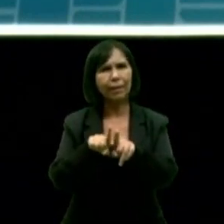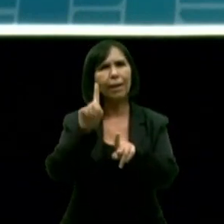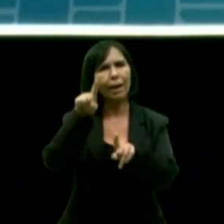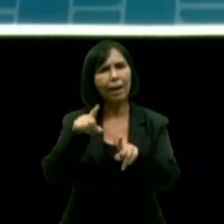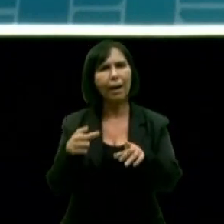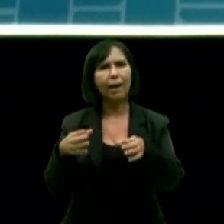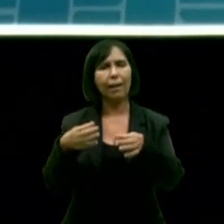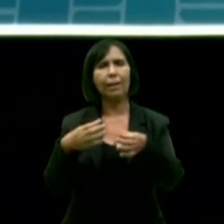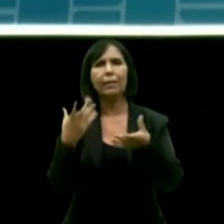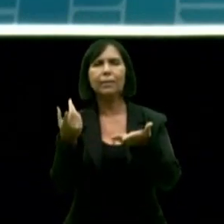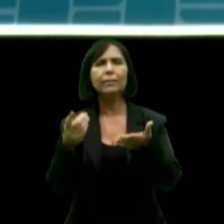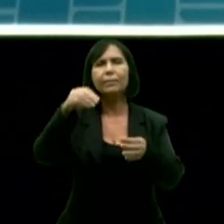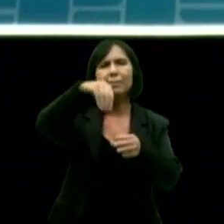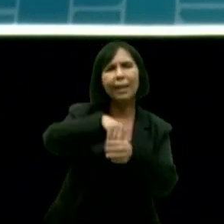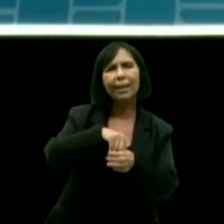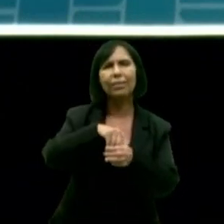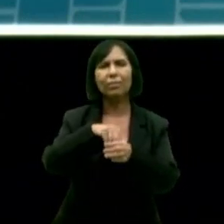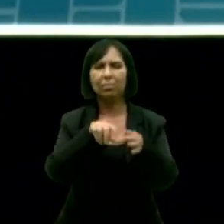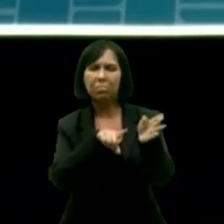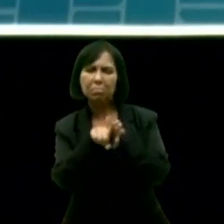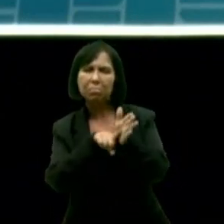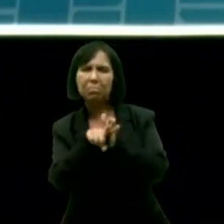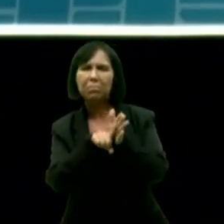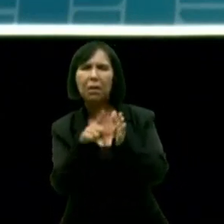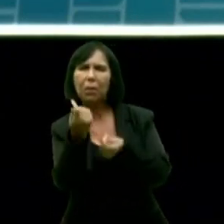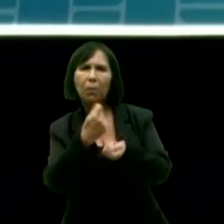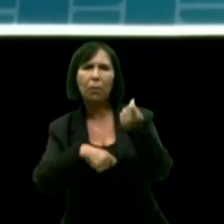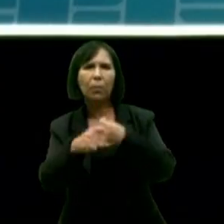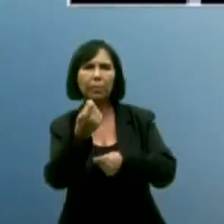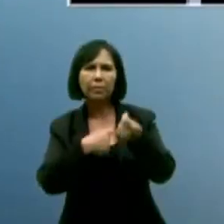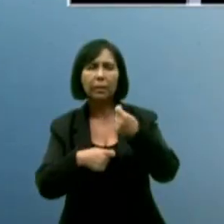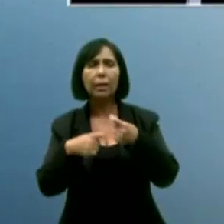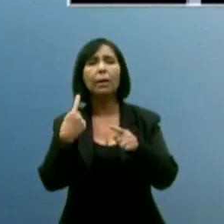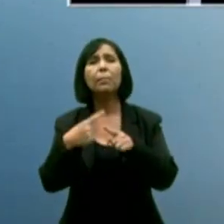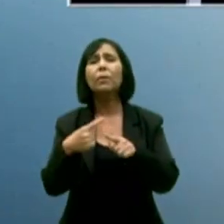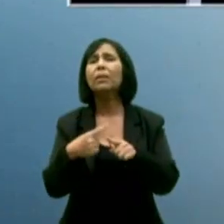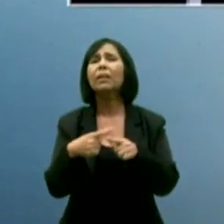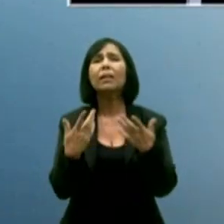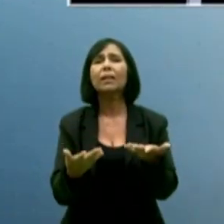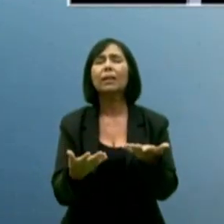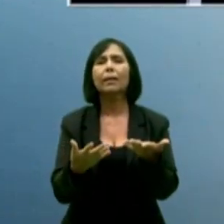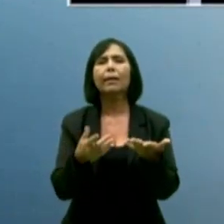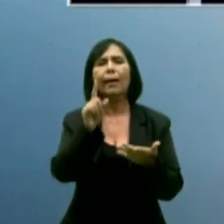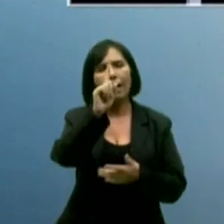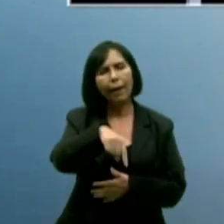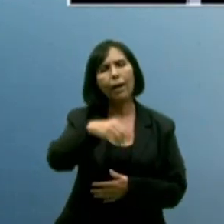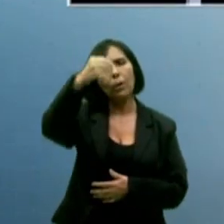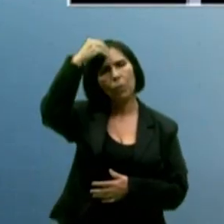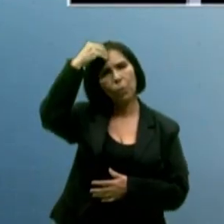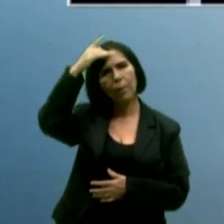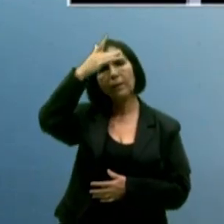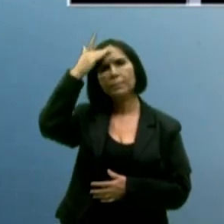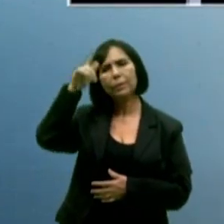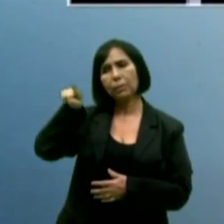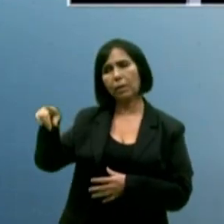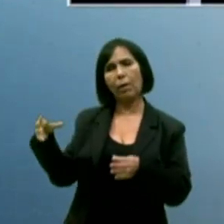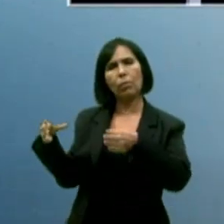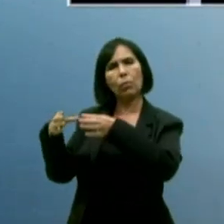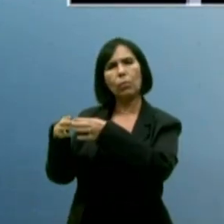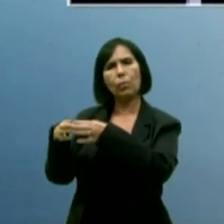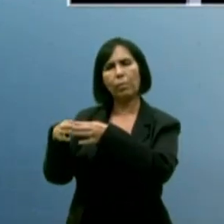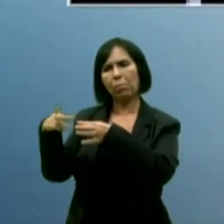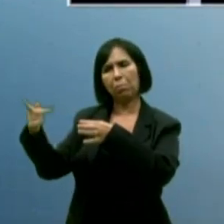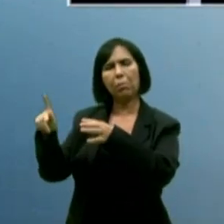foram pagos a pessoas que existiam a relação espúria chamada codificado, que vinha do tempo do pai dele, enquanto governador. E que nós